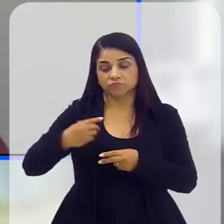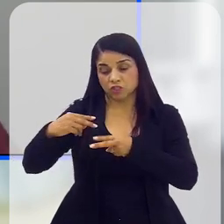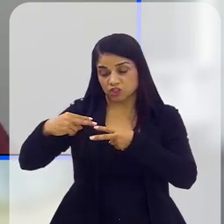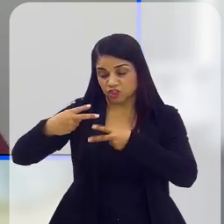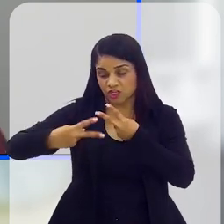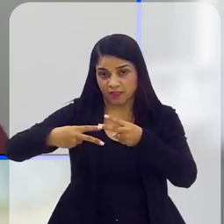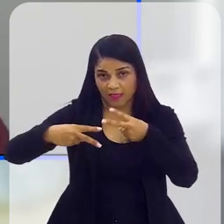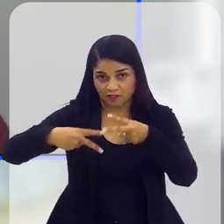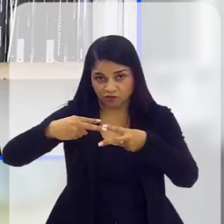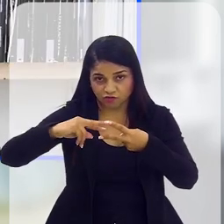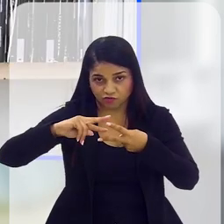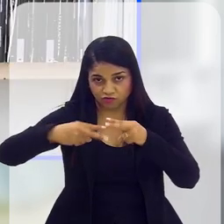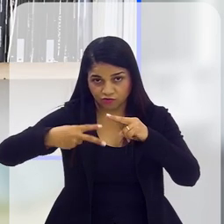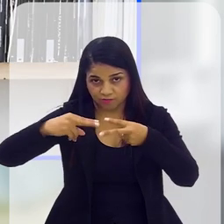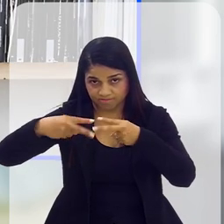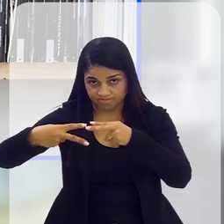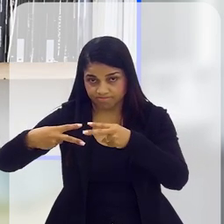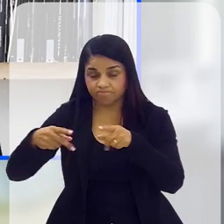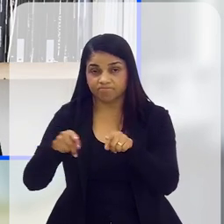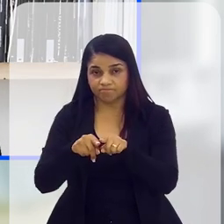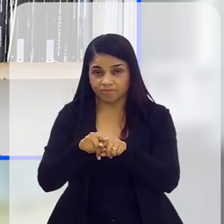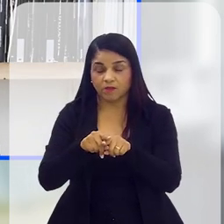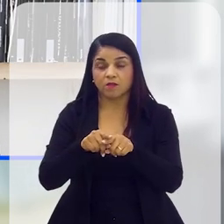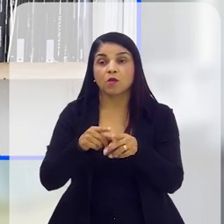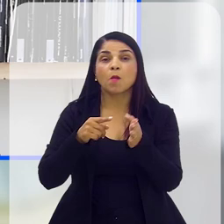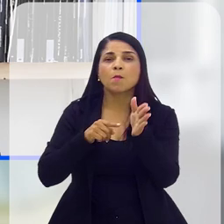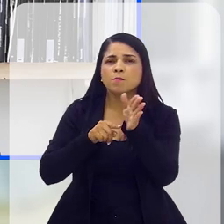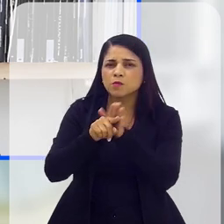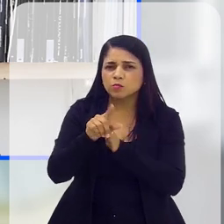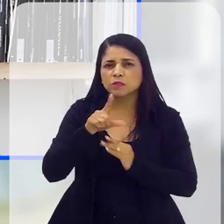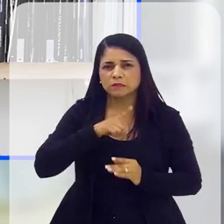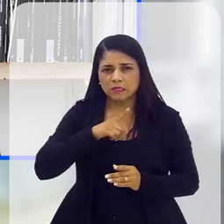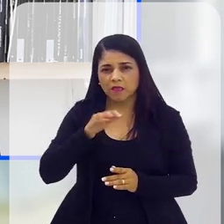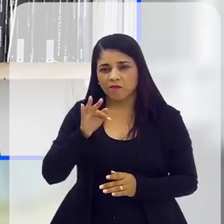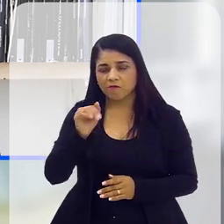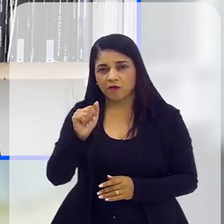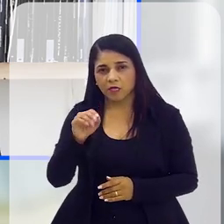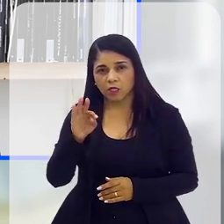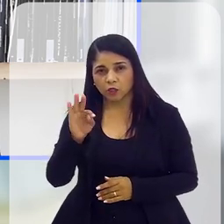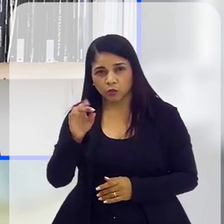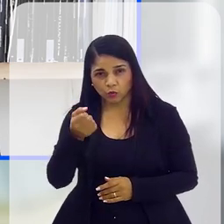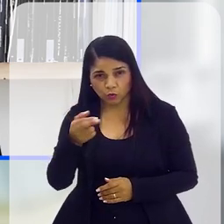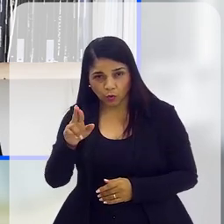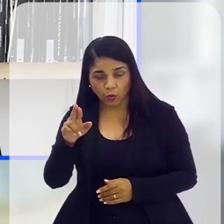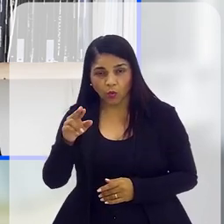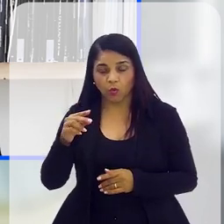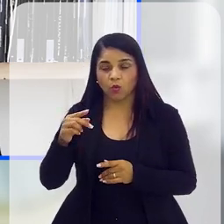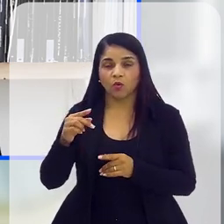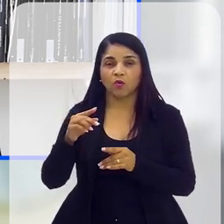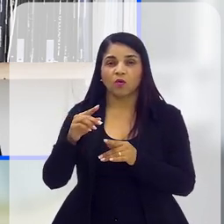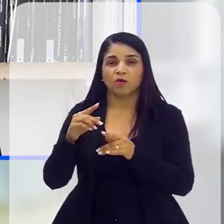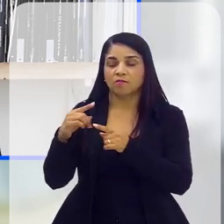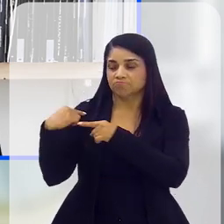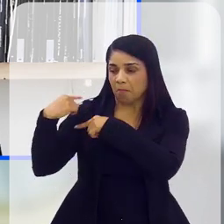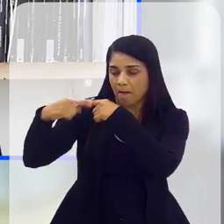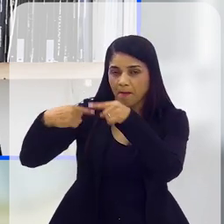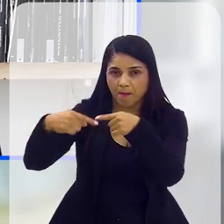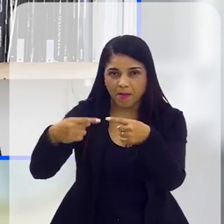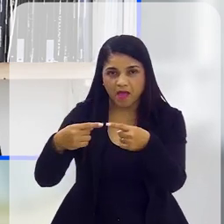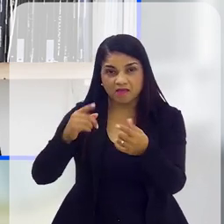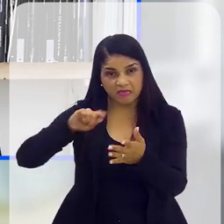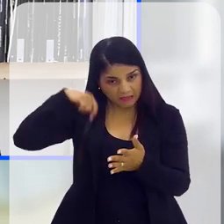uma tentativa de suicídio. É, o terceiro ponto, eu ia justamente te fazer essa pergunta agora. Existe algum fator hereditário que também aí seja